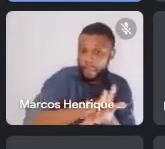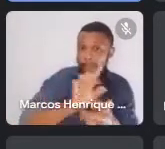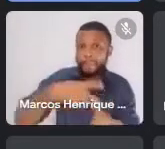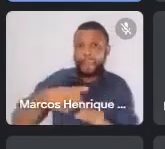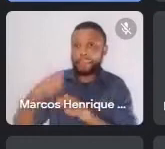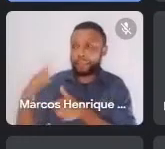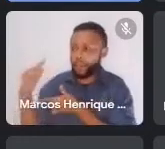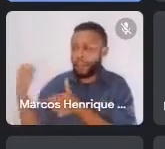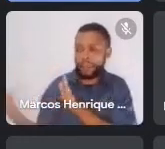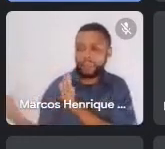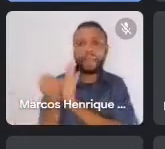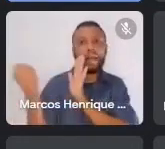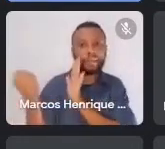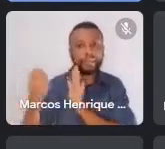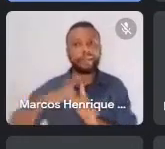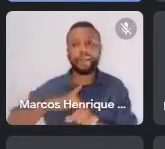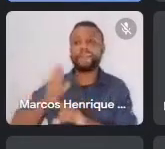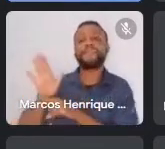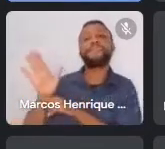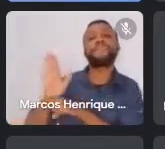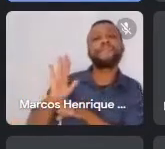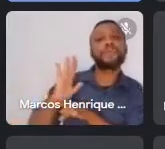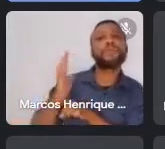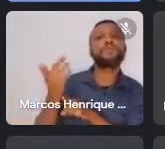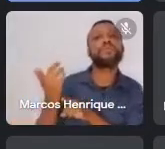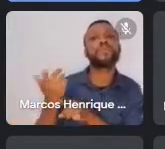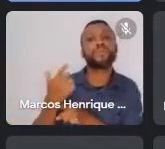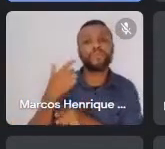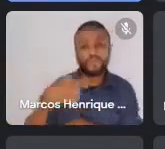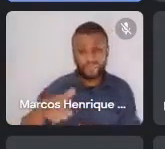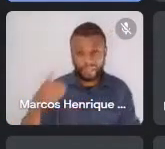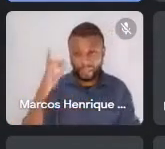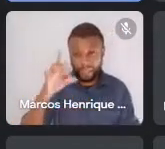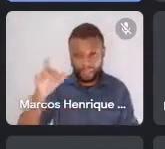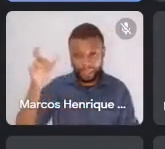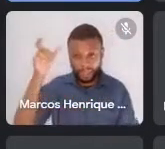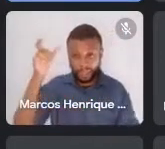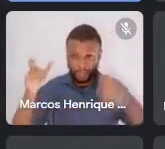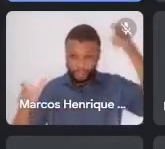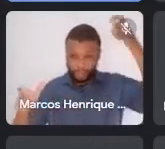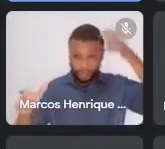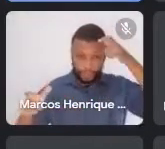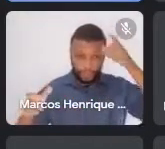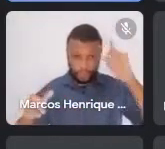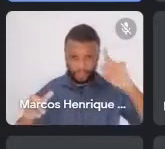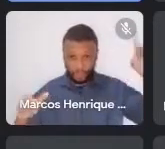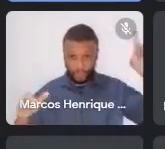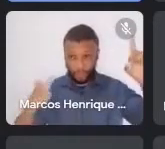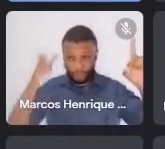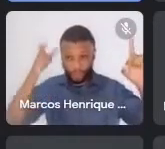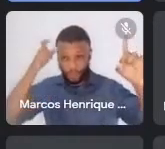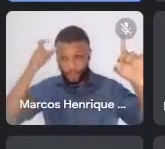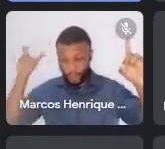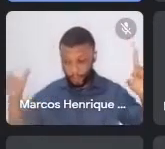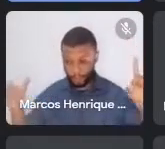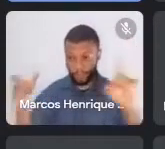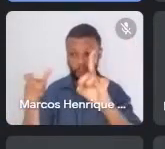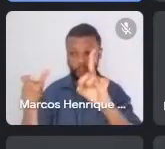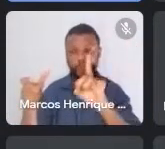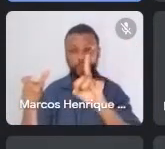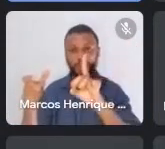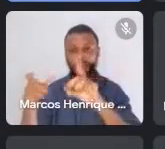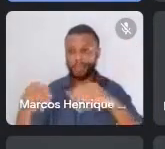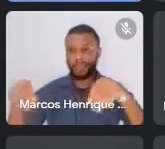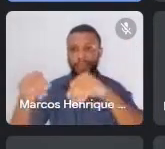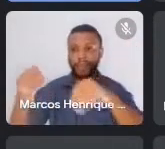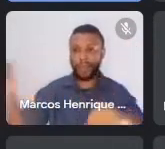clássico. Tem filme clássico, né? Deus e o Diabo na Terra do Sol é um filme clássico, né? Que, inclusive, se inspirou nos